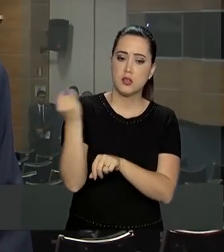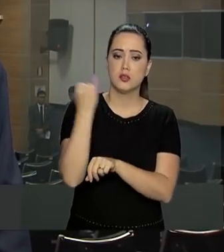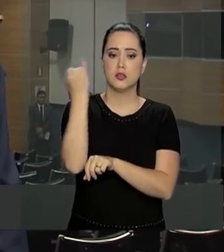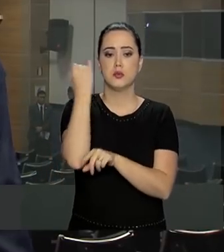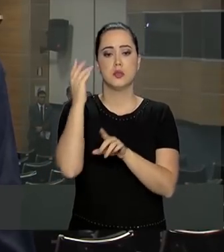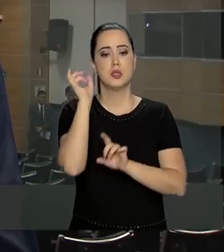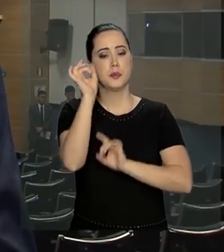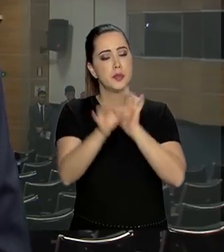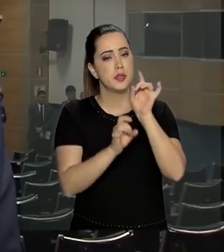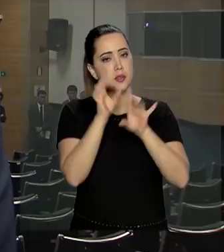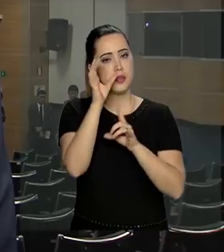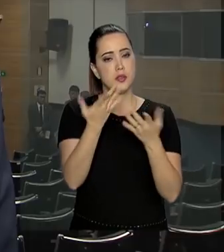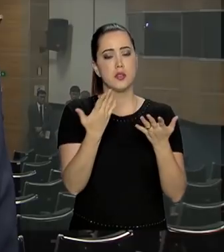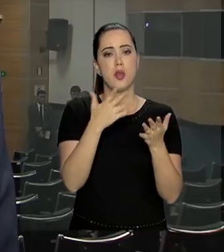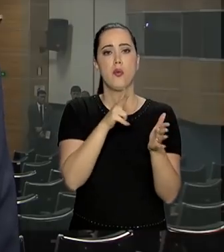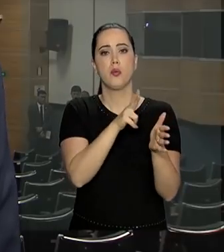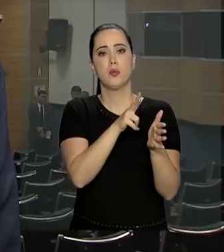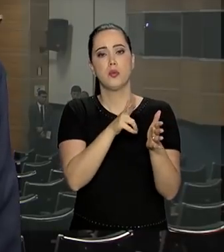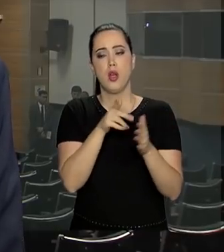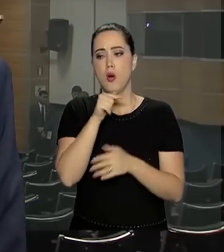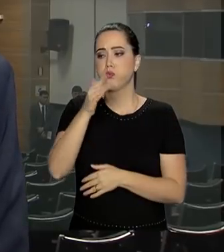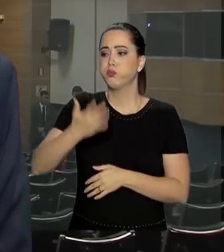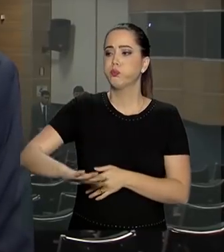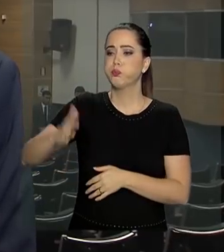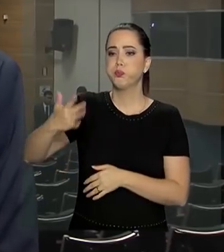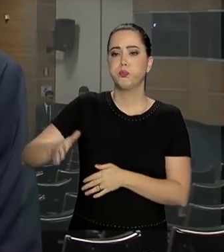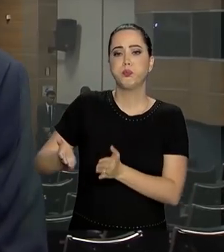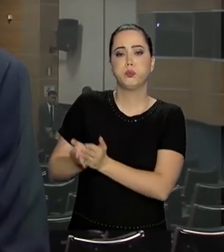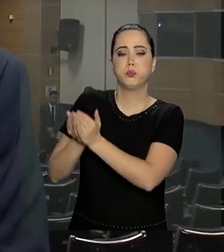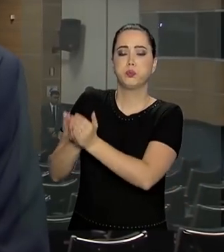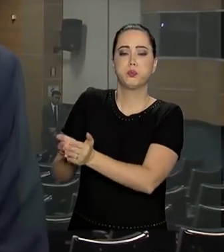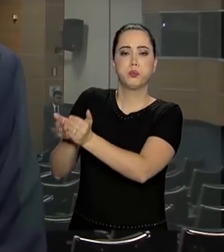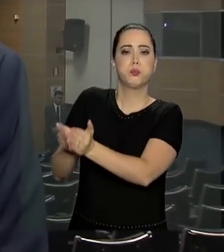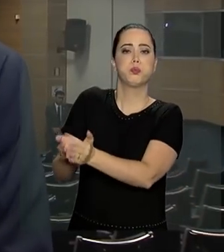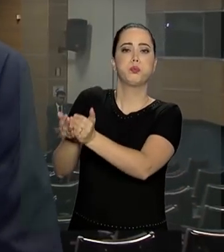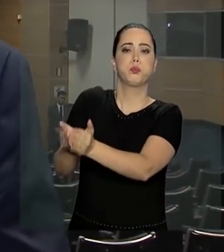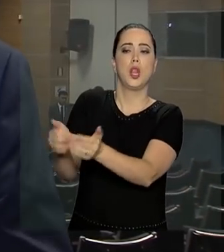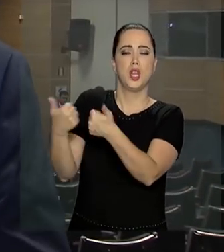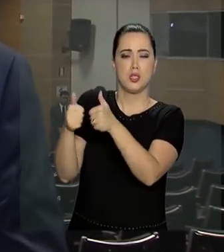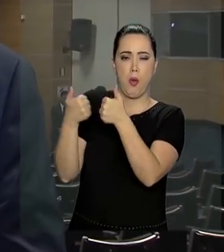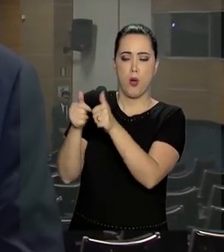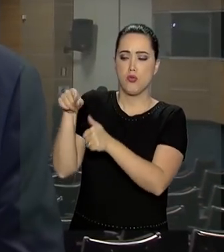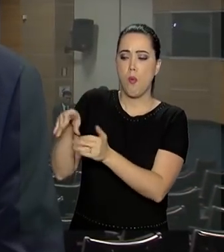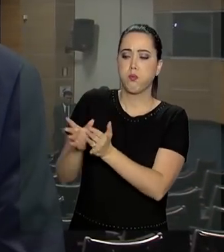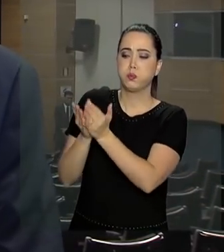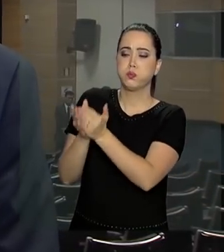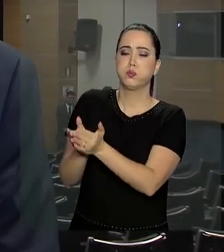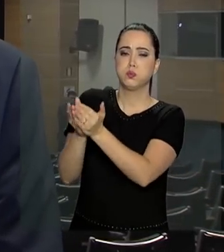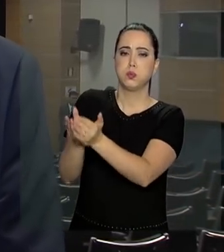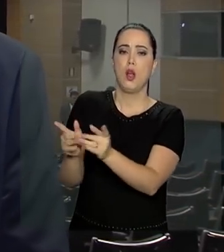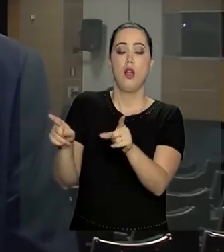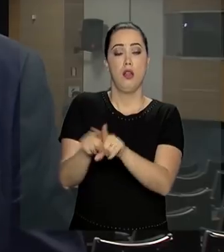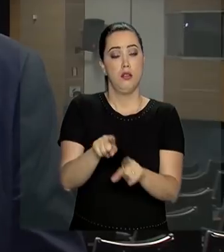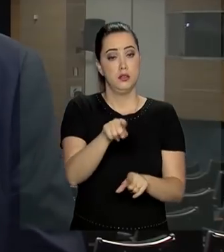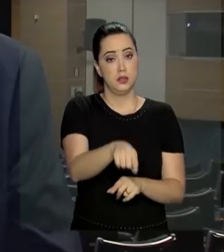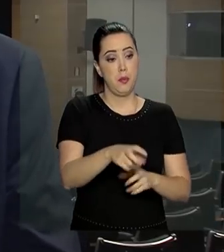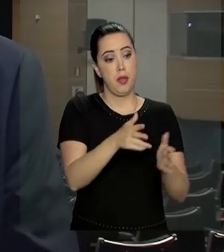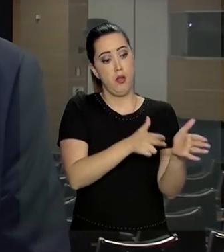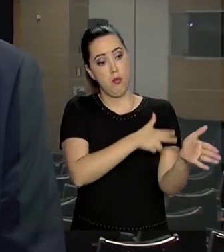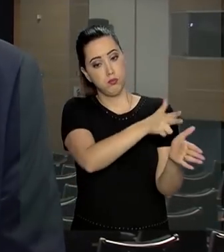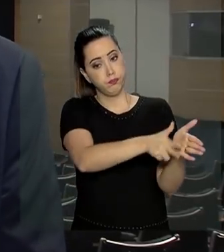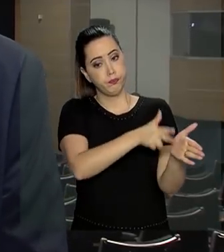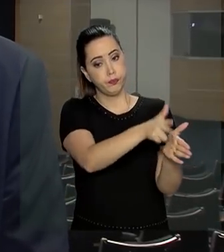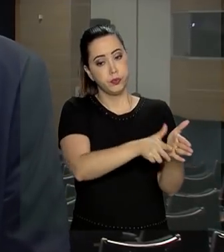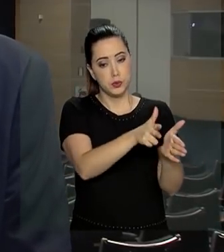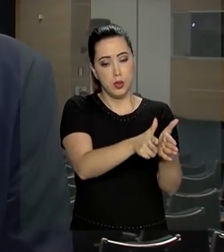cabotagem, no modal aquaviário e nas ferrovias. O nosso programa de ferrovias, uma vez que a fez o leilão da Ferro Norte e Sul, nós vamos fazer no